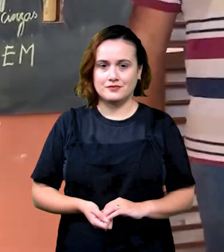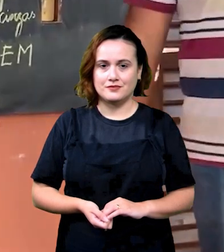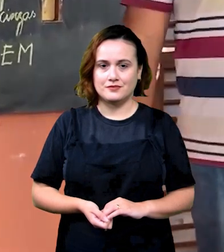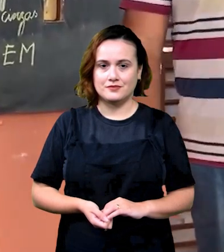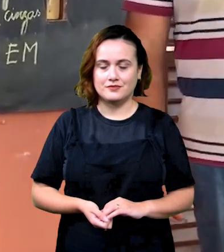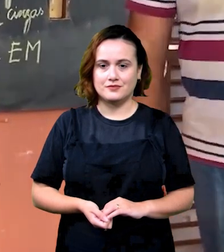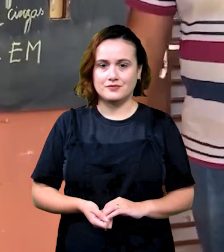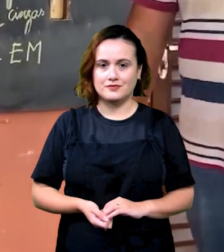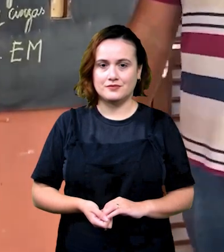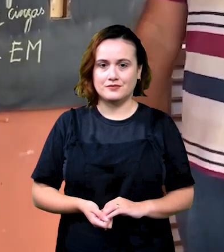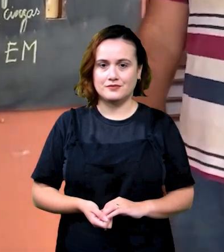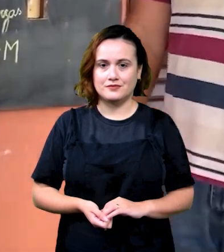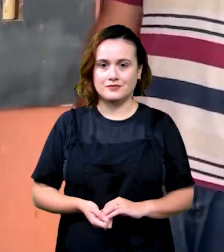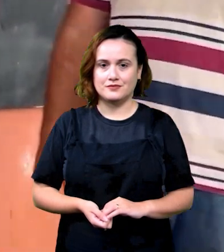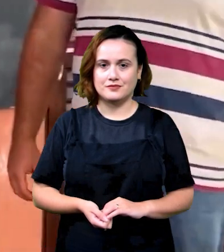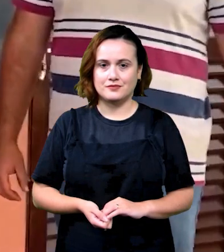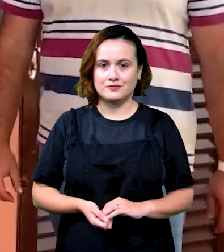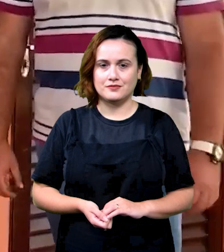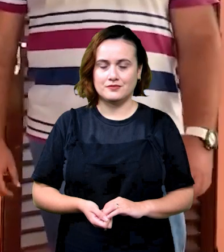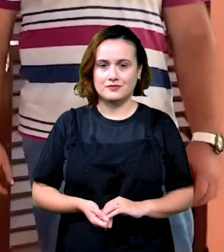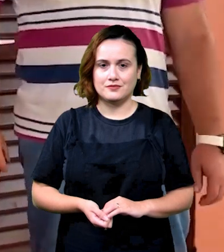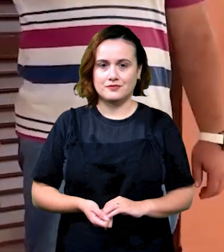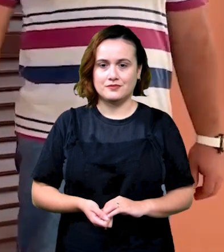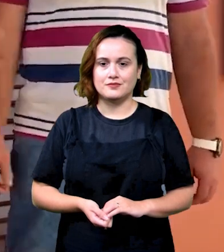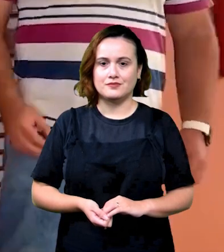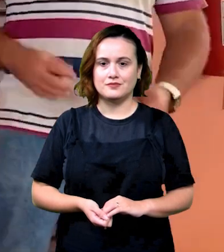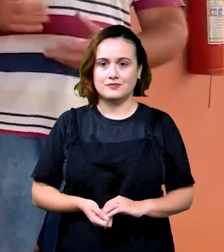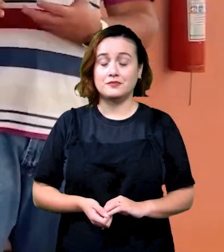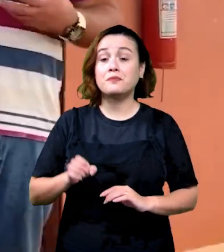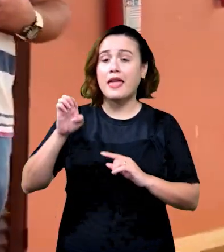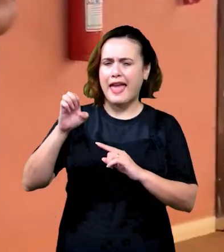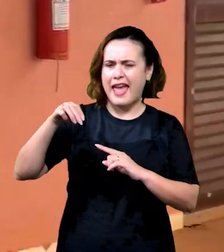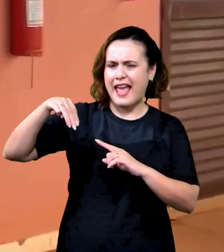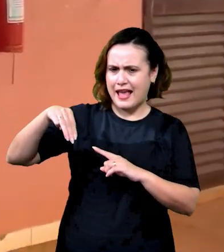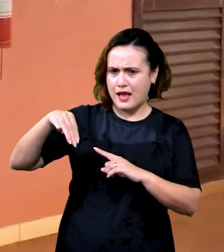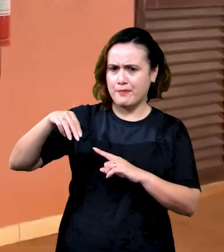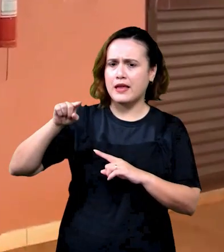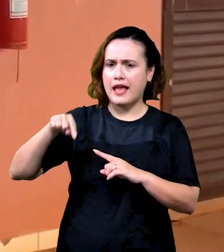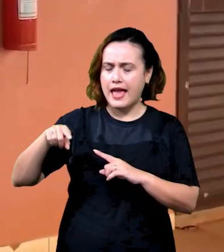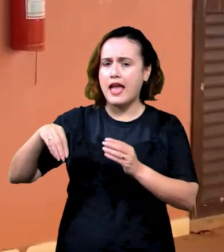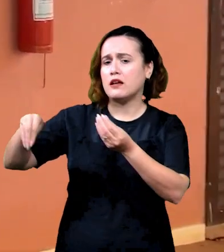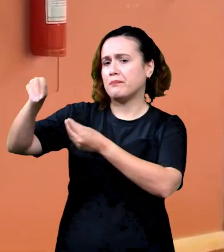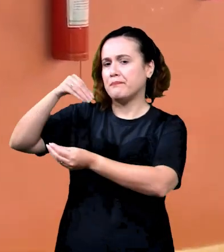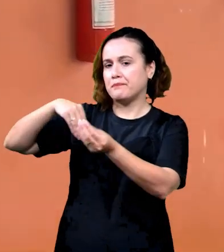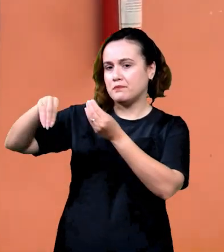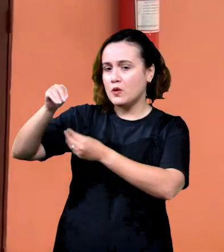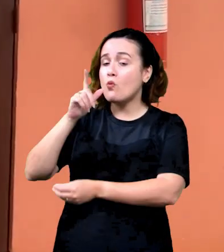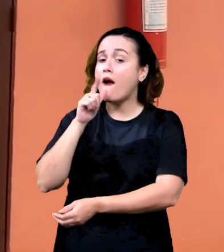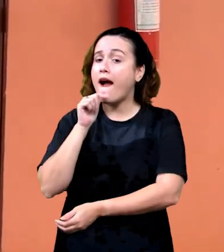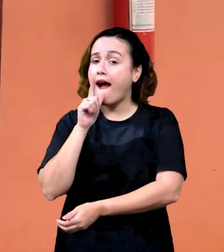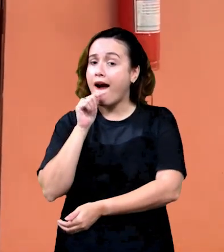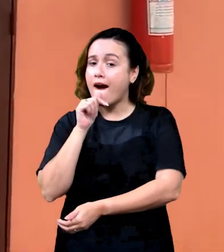e 0,8 litros de EN. E esse EN, lembrando que ele vai ser diluído em água